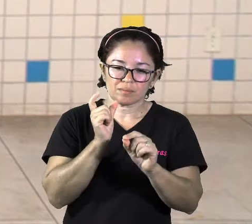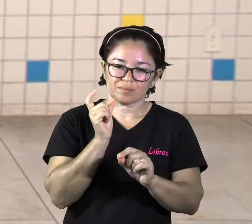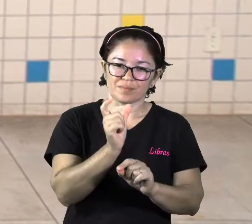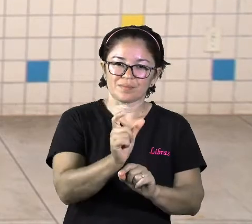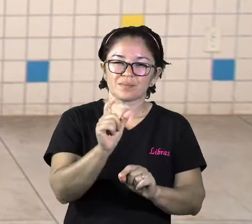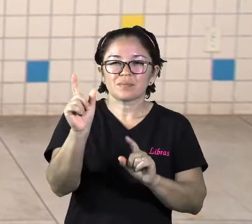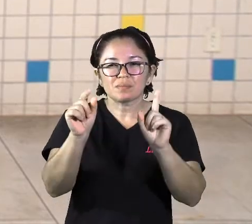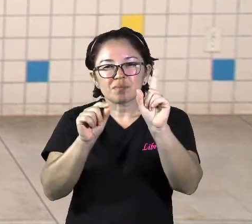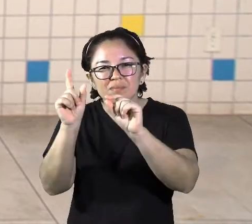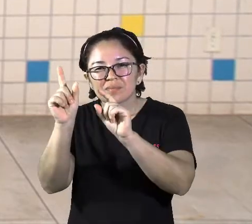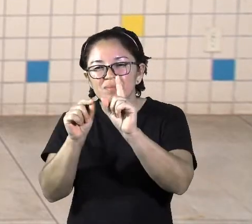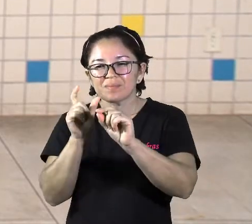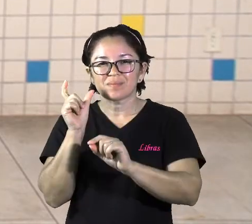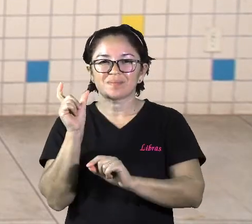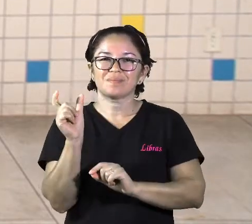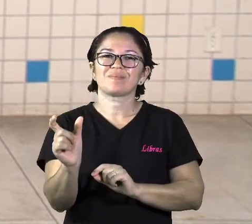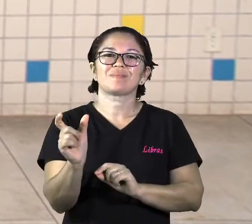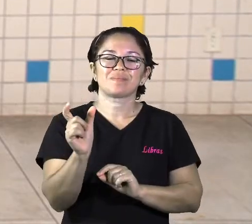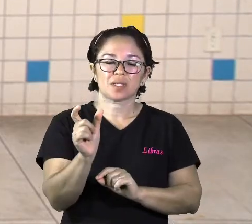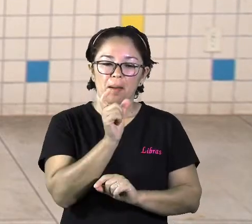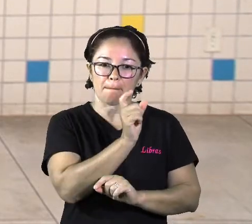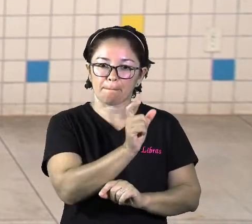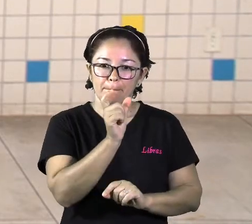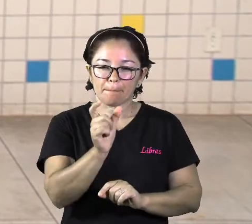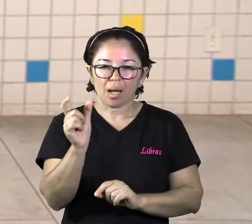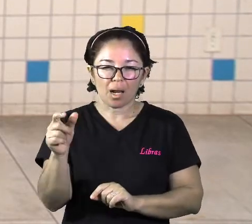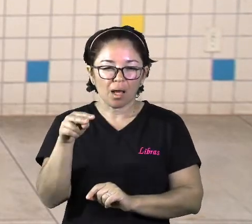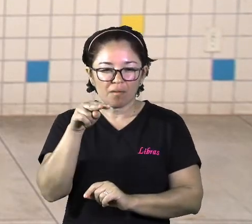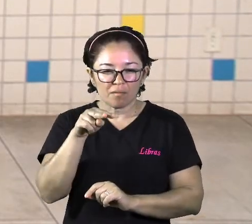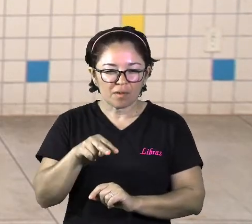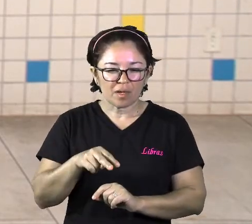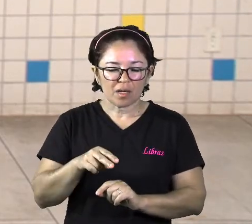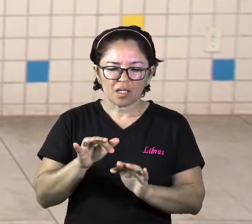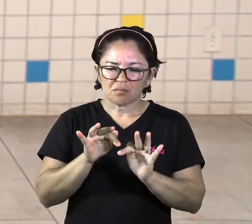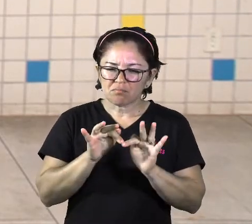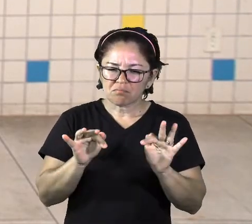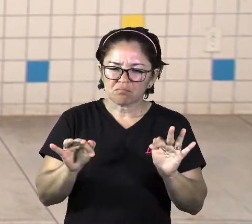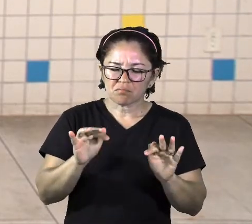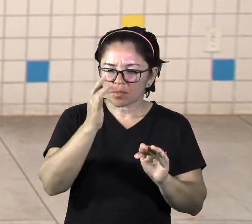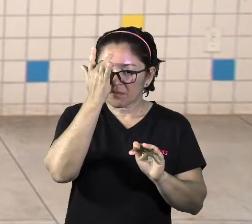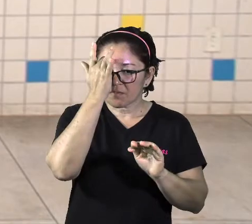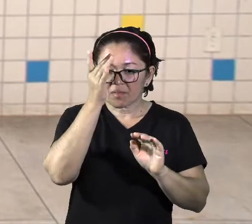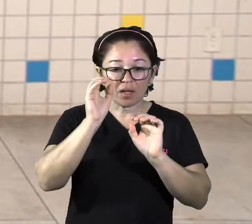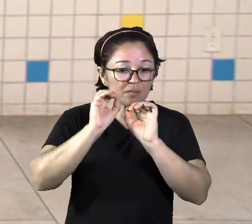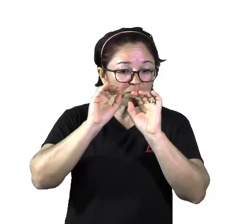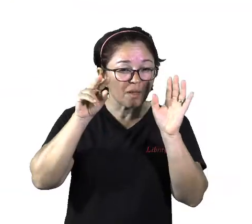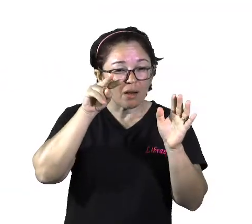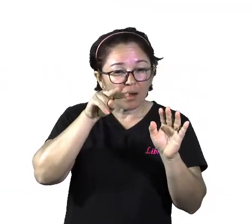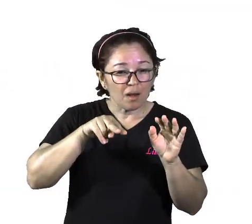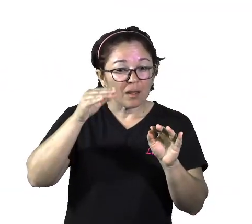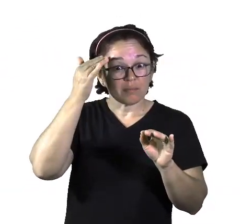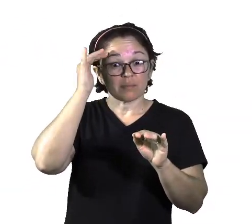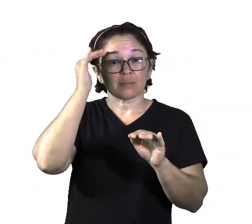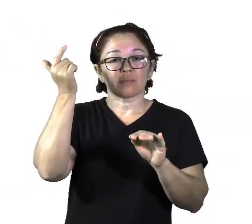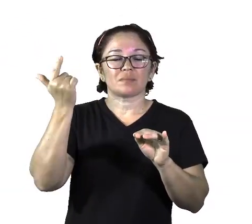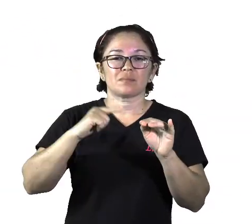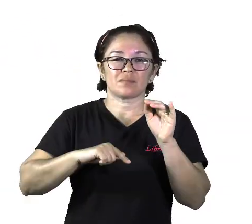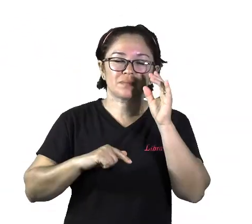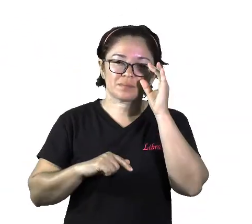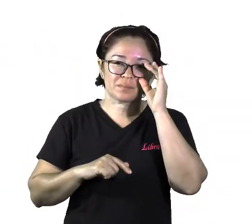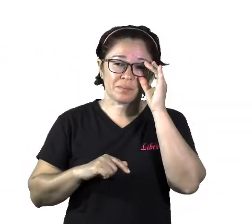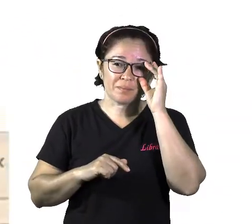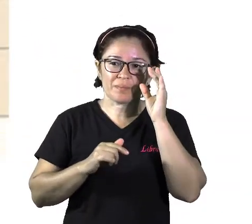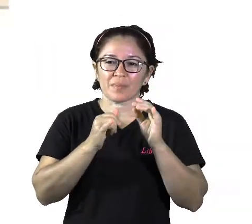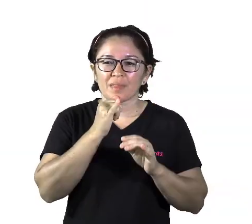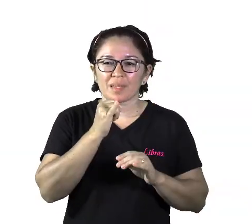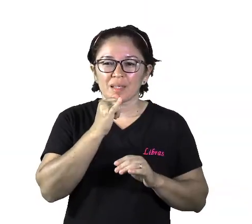ele estava mais simples, mais objetivo, mais claro, né? O alfabeto grego